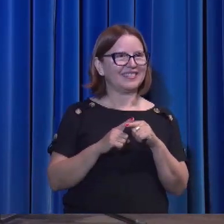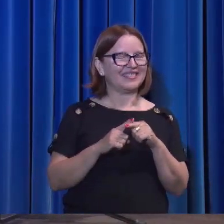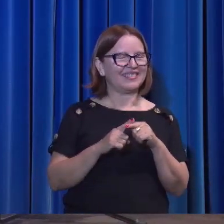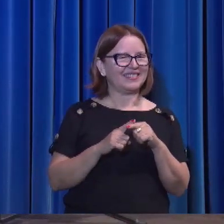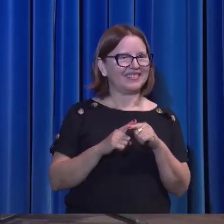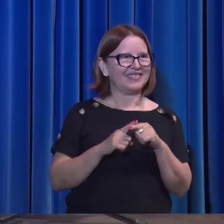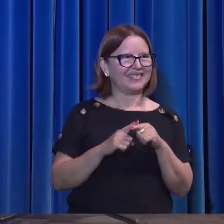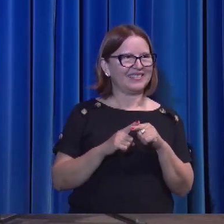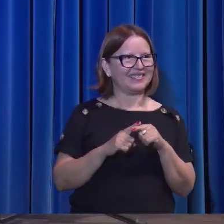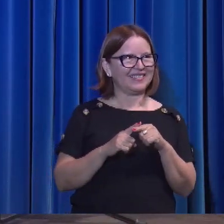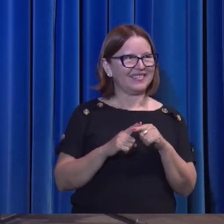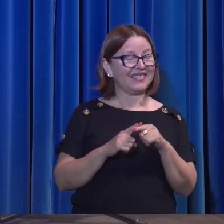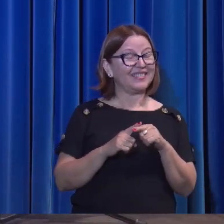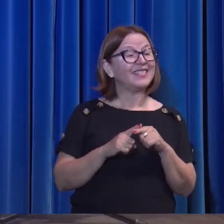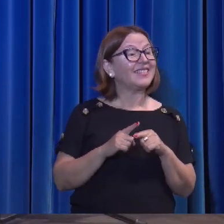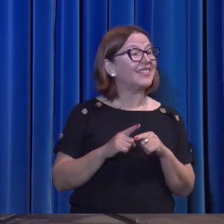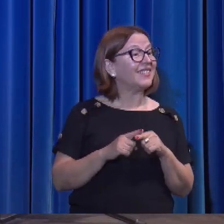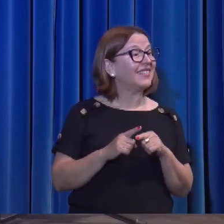Por quê?